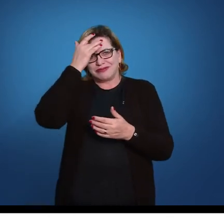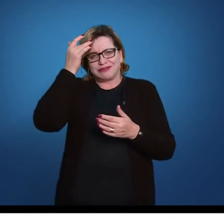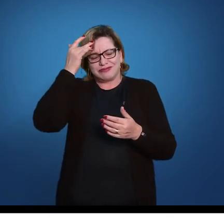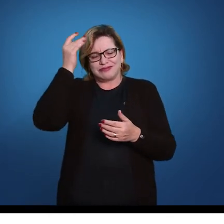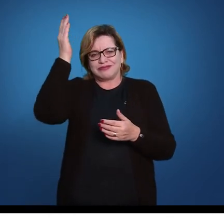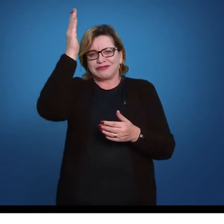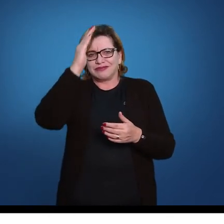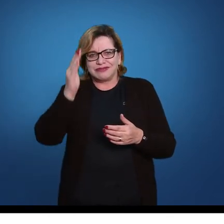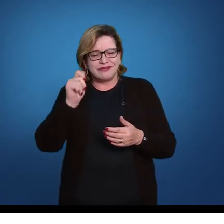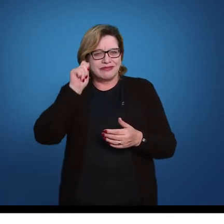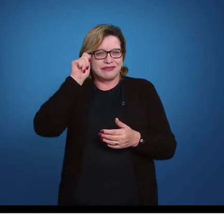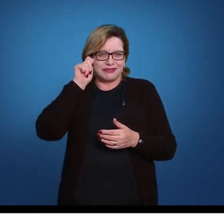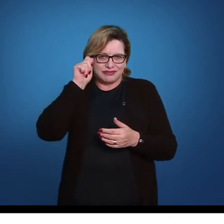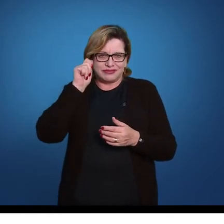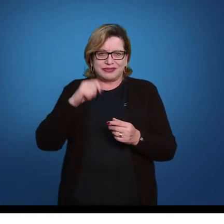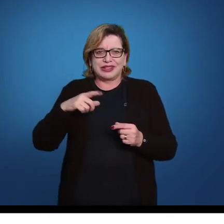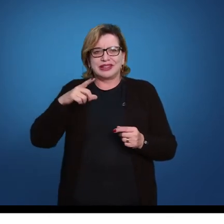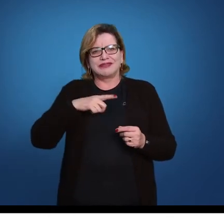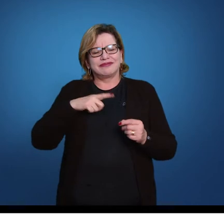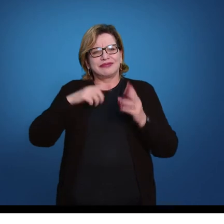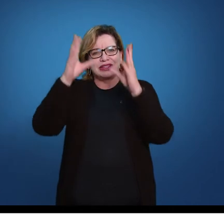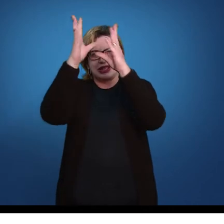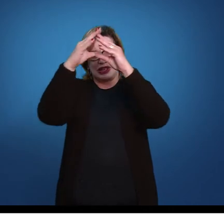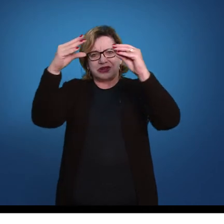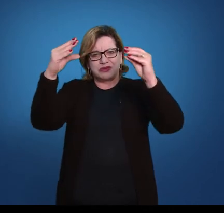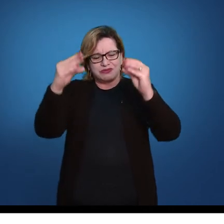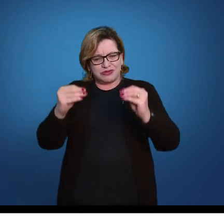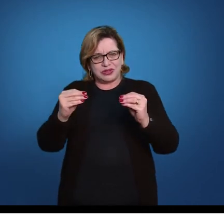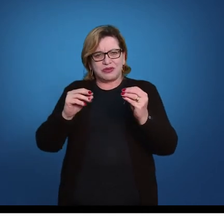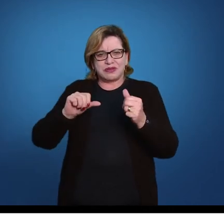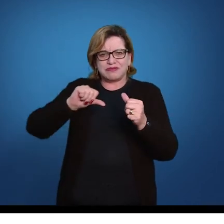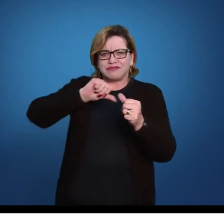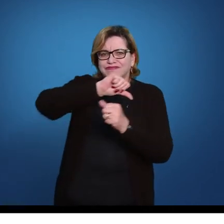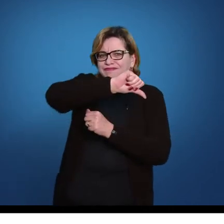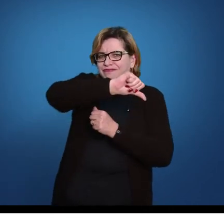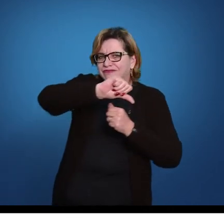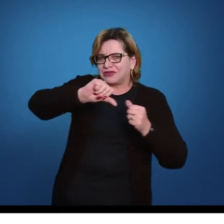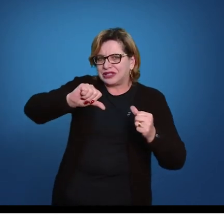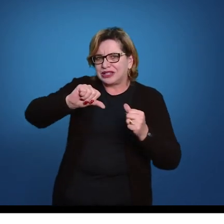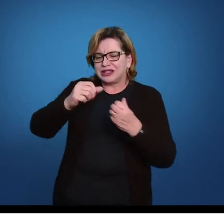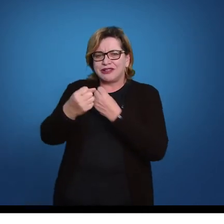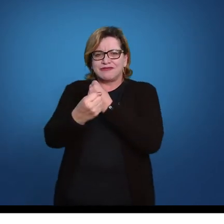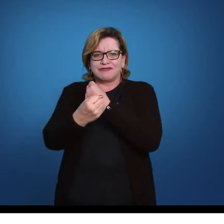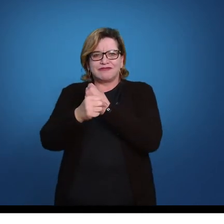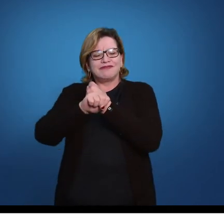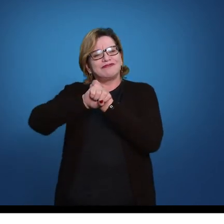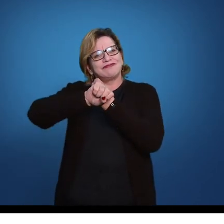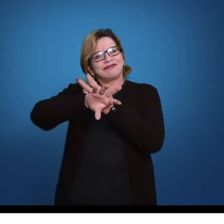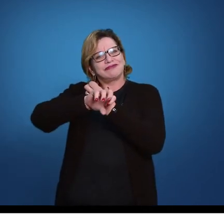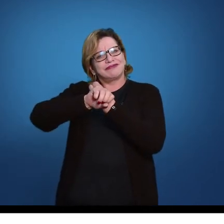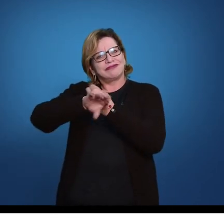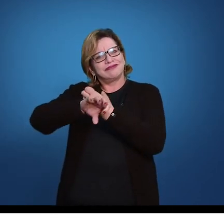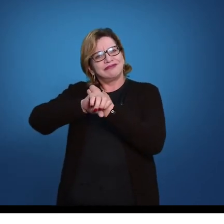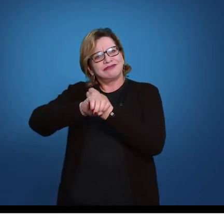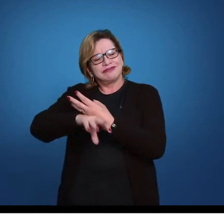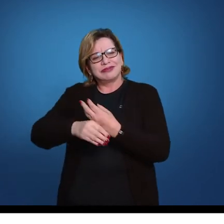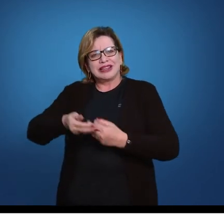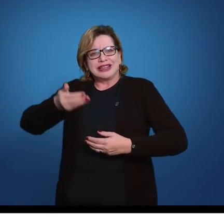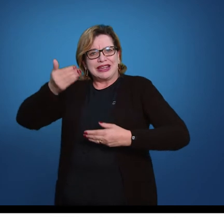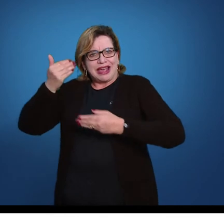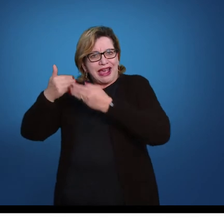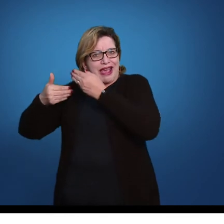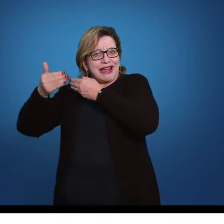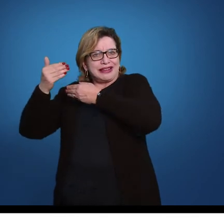tem o circo como uma transição entre um processo de ensino-aprendizagem que acontecia unicamente